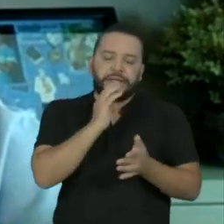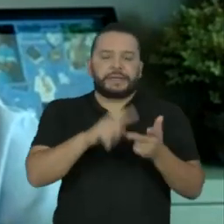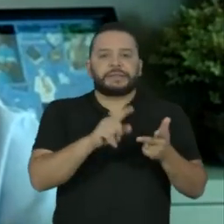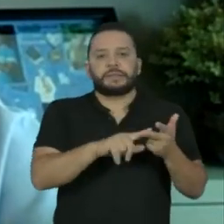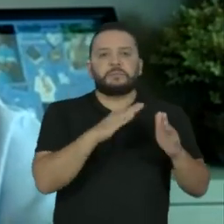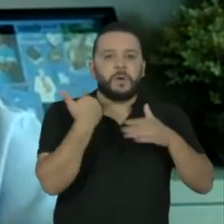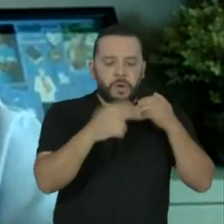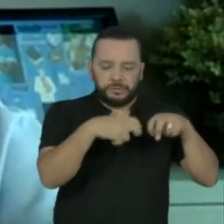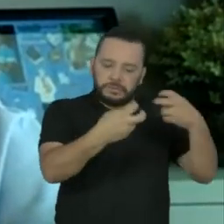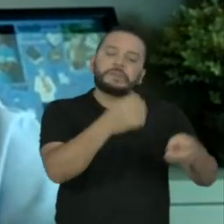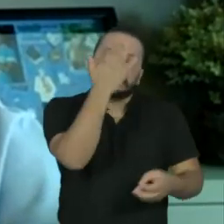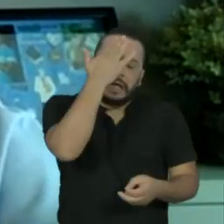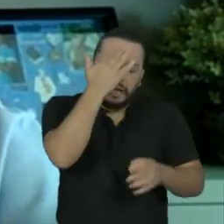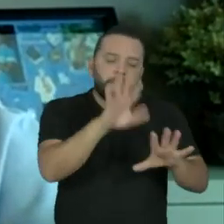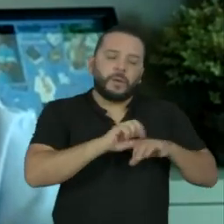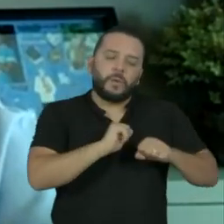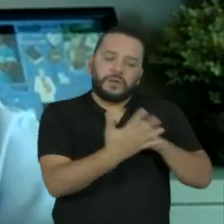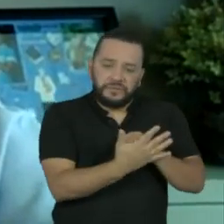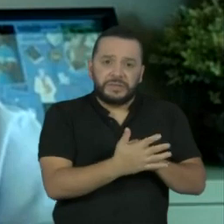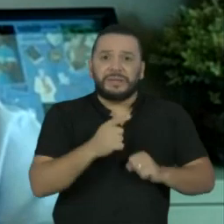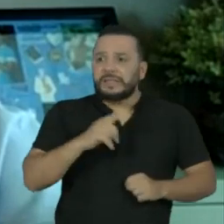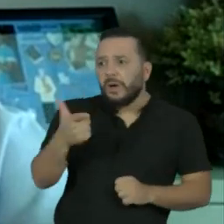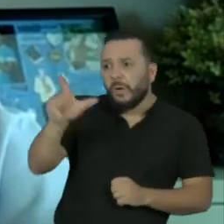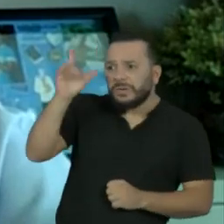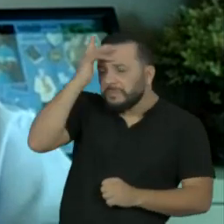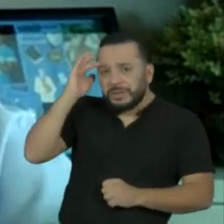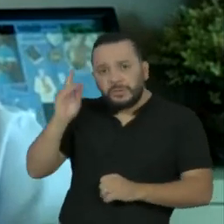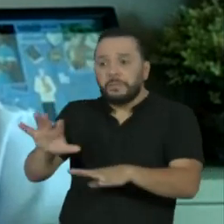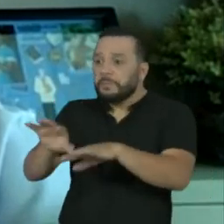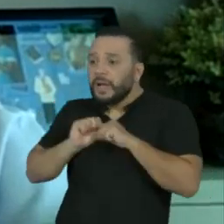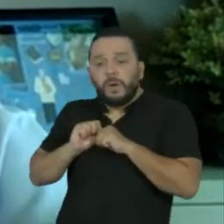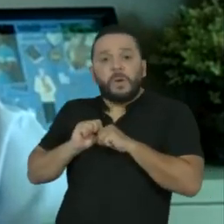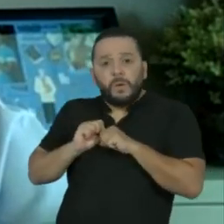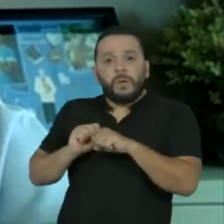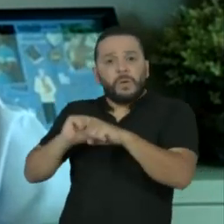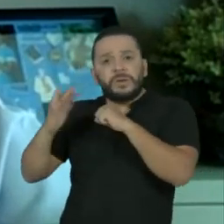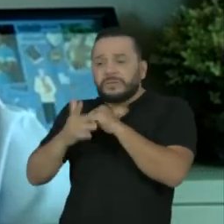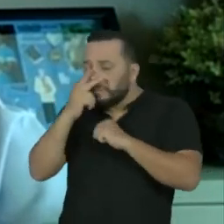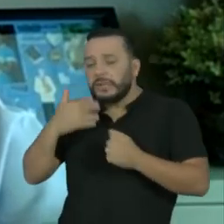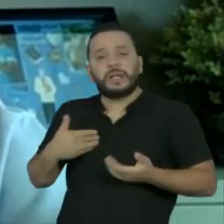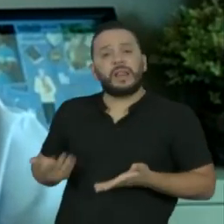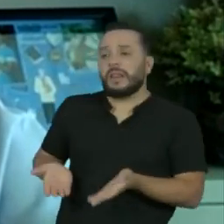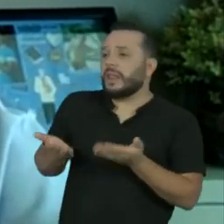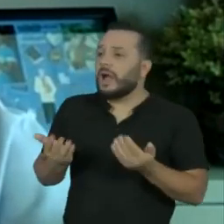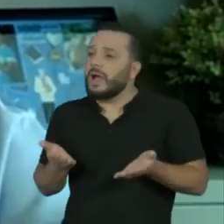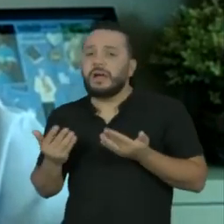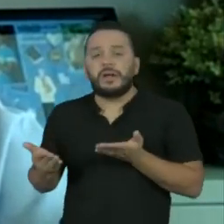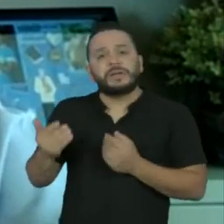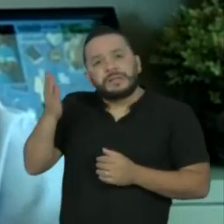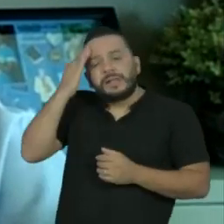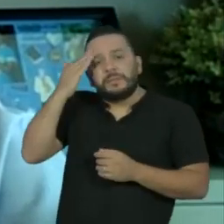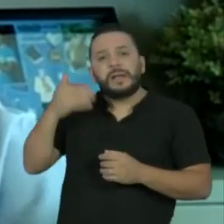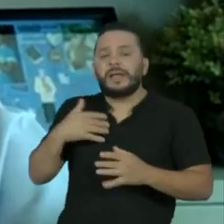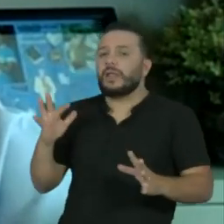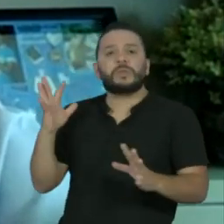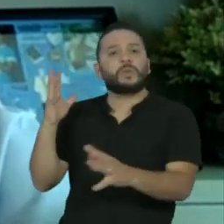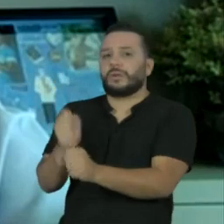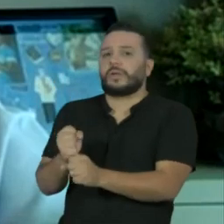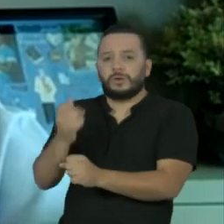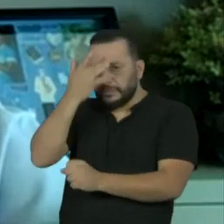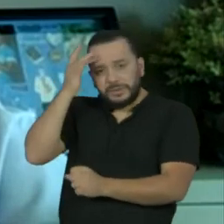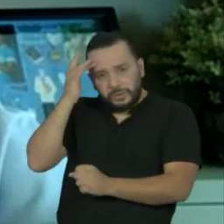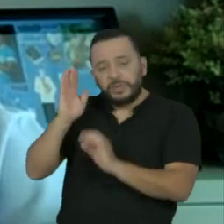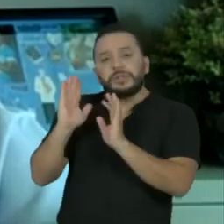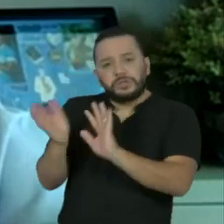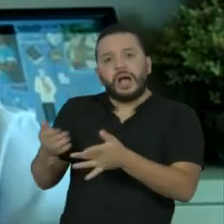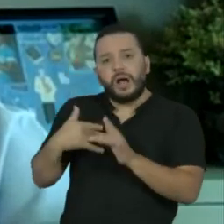como a gente sabe que tem muita gente que tem formas muito mais leves, assintomáticas, então nós queremos saber qual é o total de pessoas que já entrou